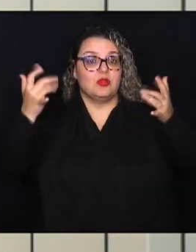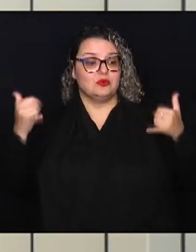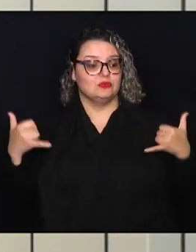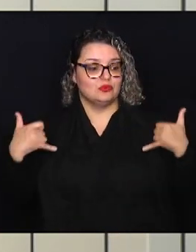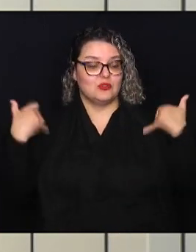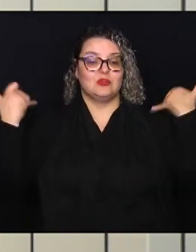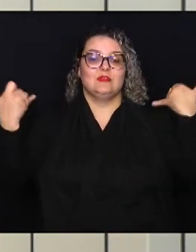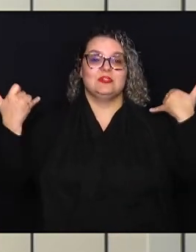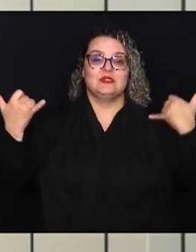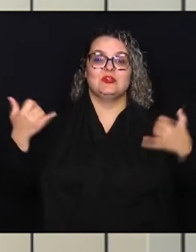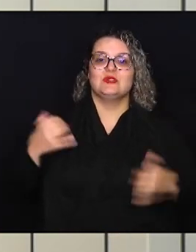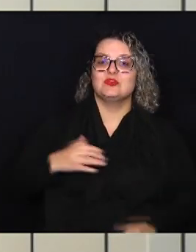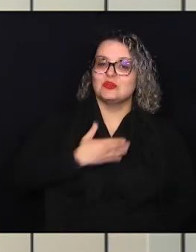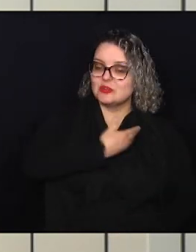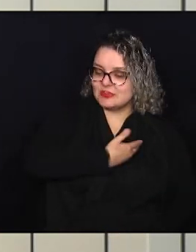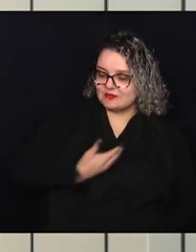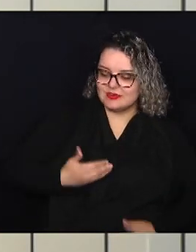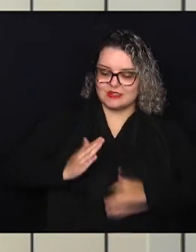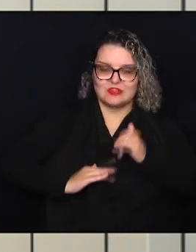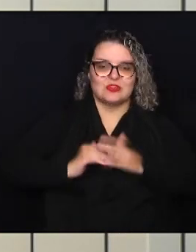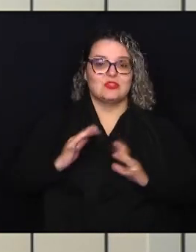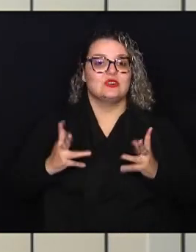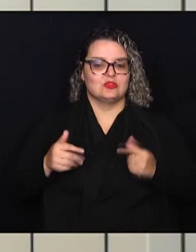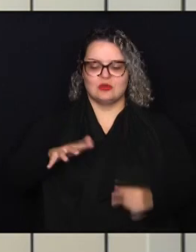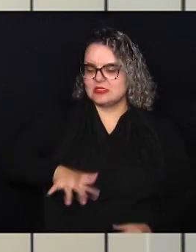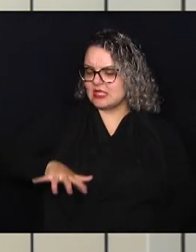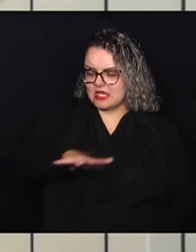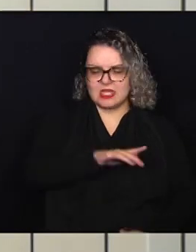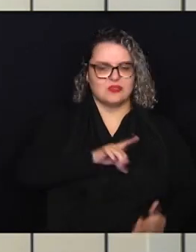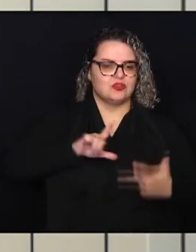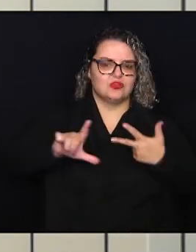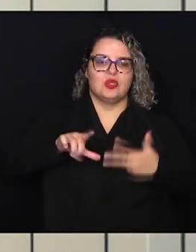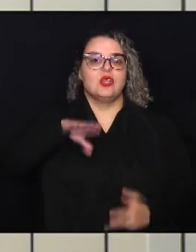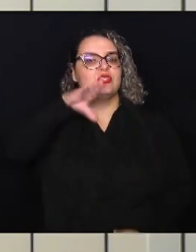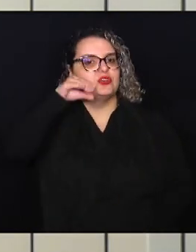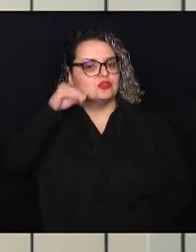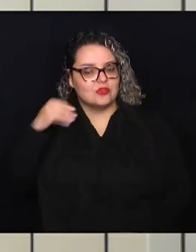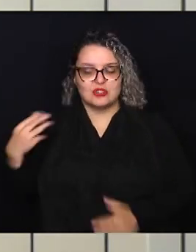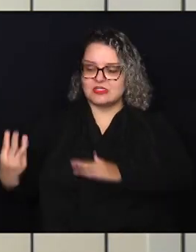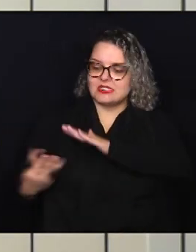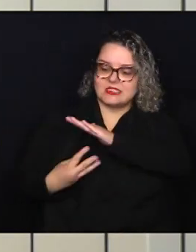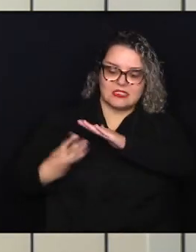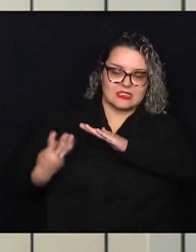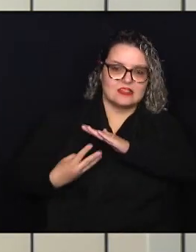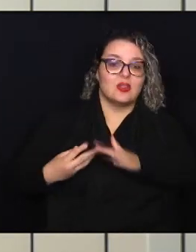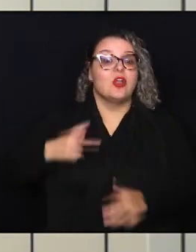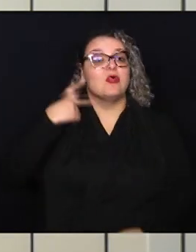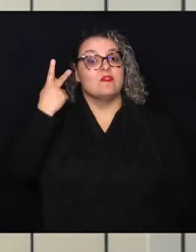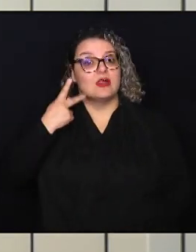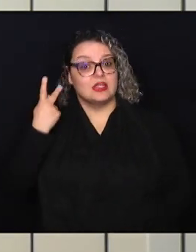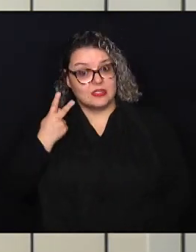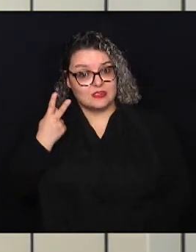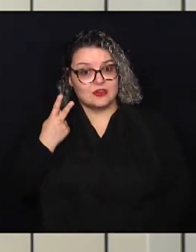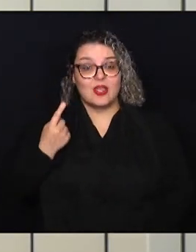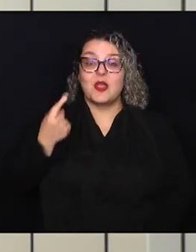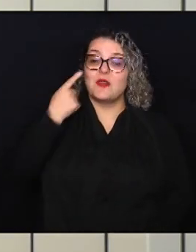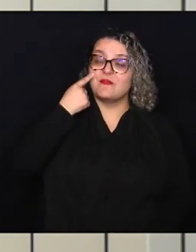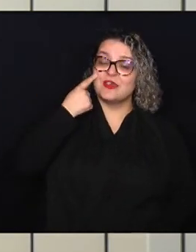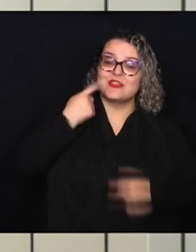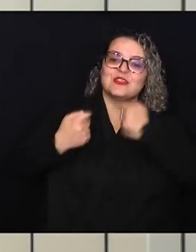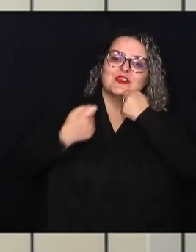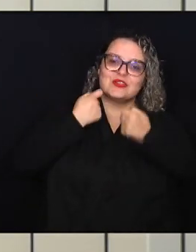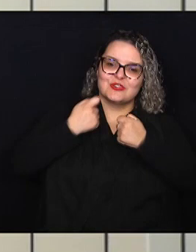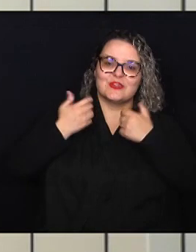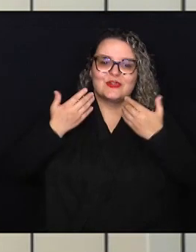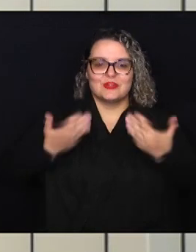dos servidores de todas as áreas do Legislativo de funcionários terceirizados vereadores confira na reportagem